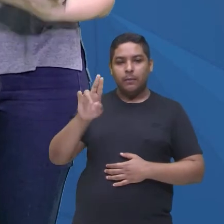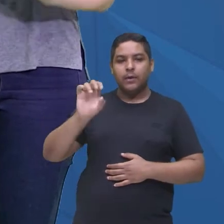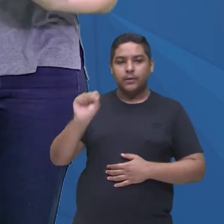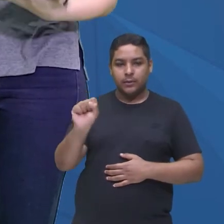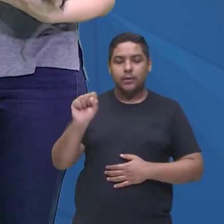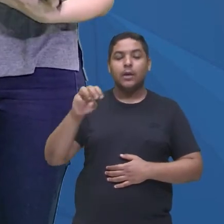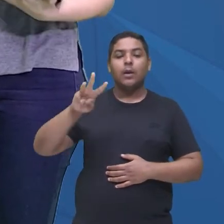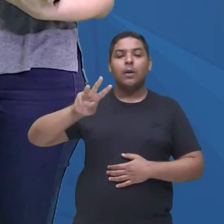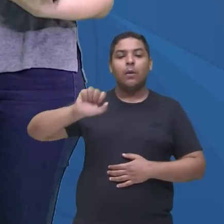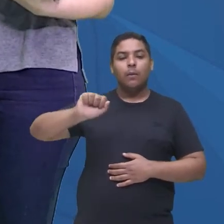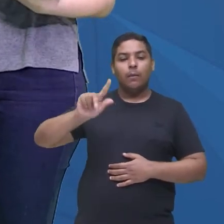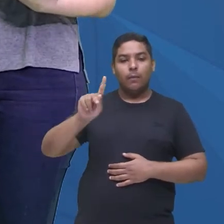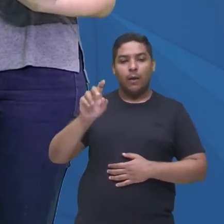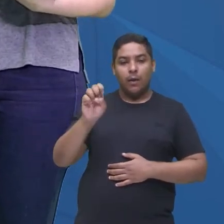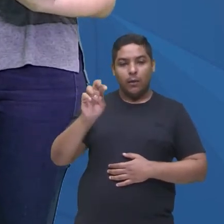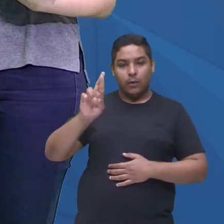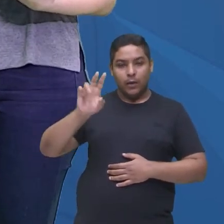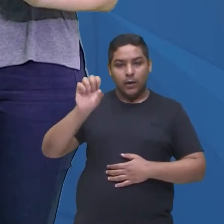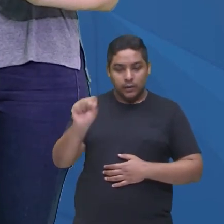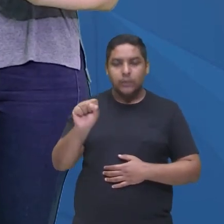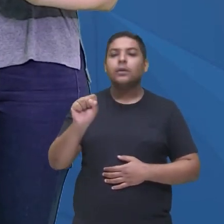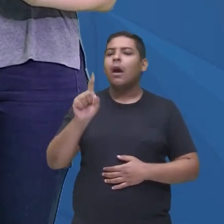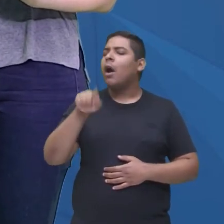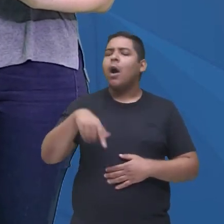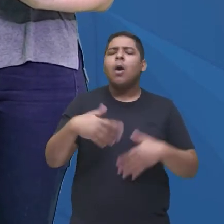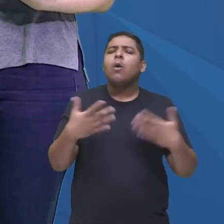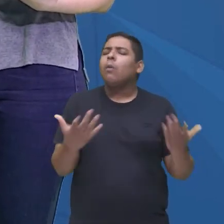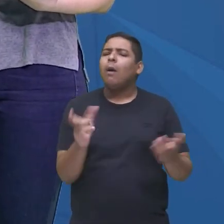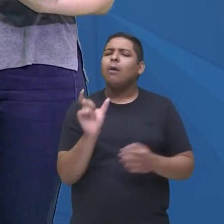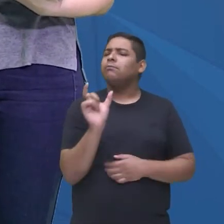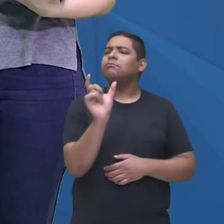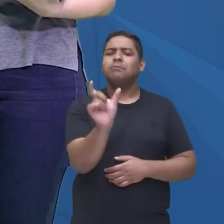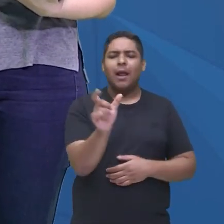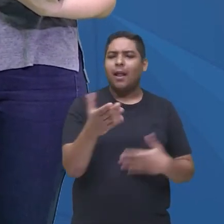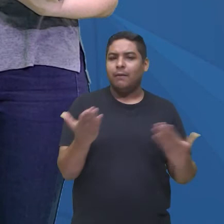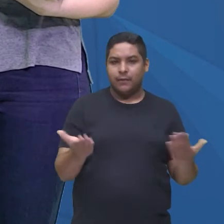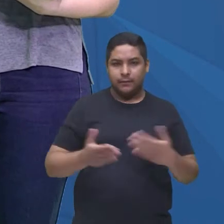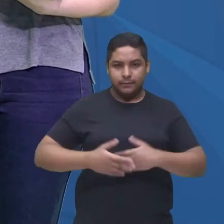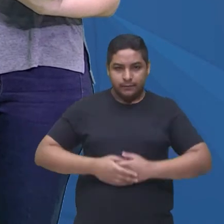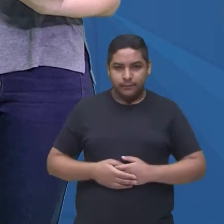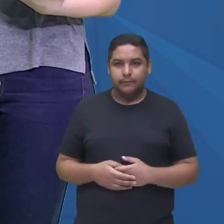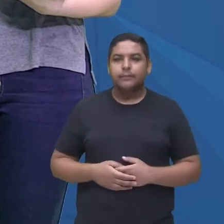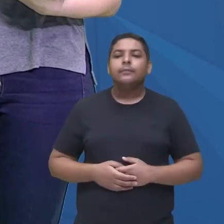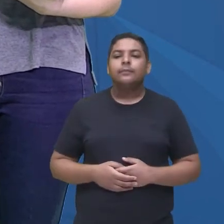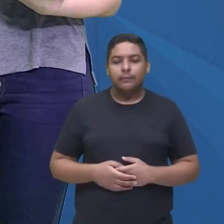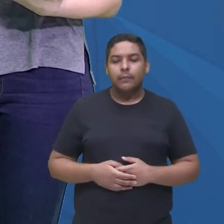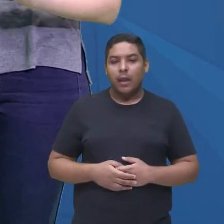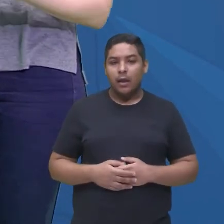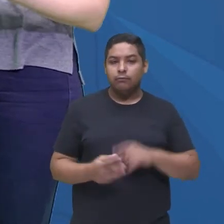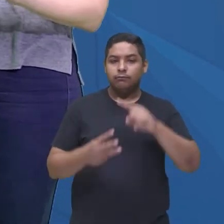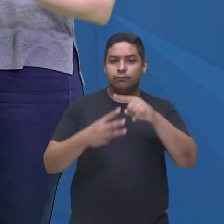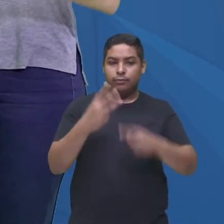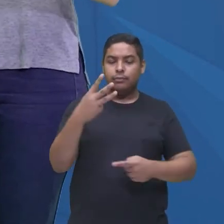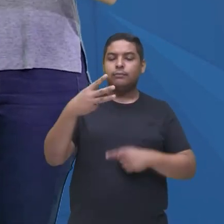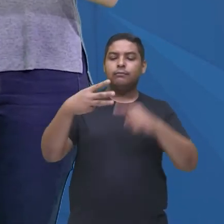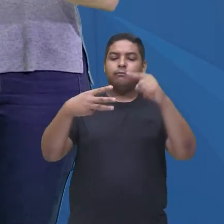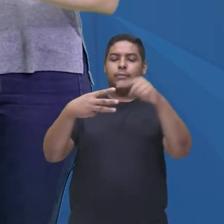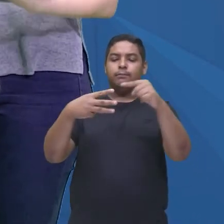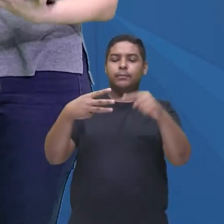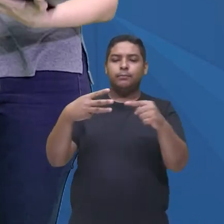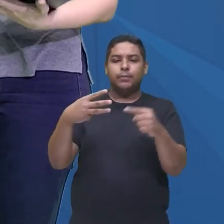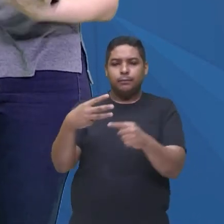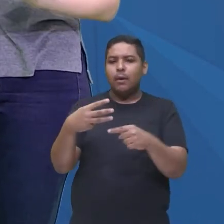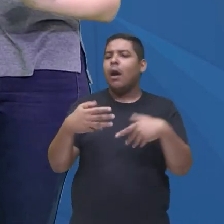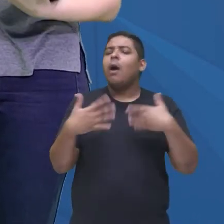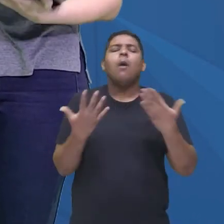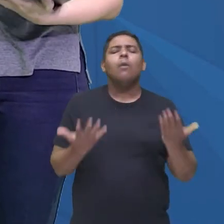termo, que eles utilizam, porque eles não usam zumbis, nem zombies, eles usam uma dessas três palavras, para identificar aqueles mortos